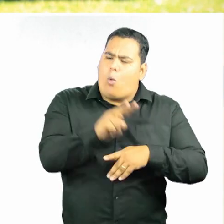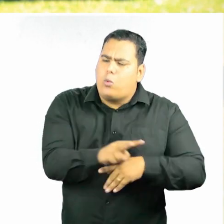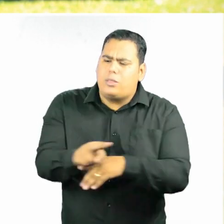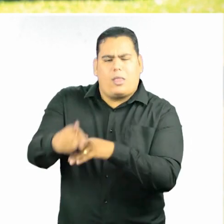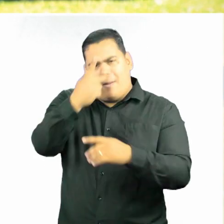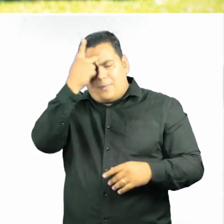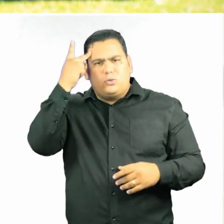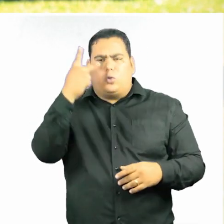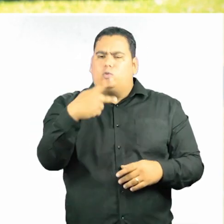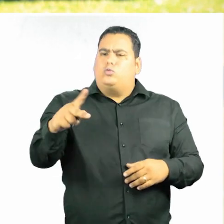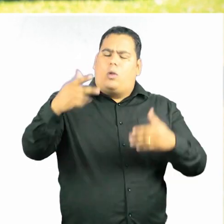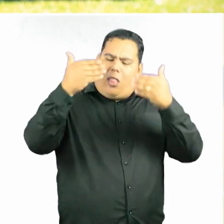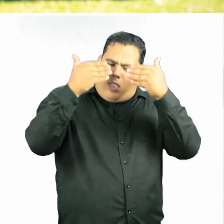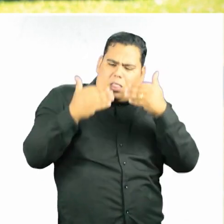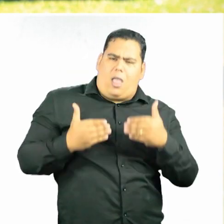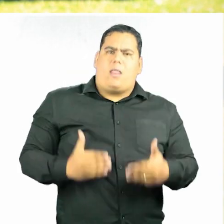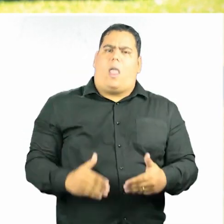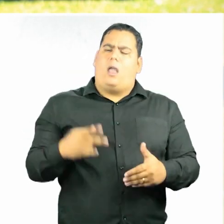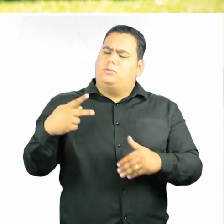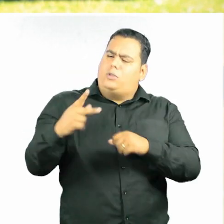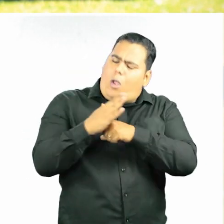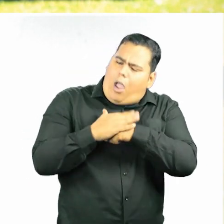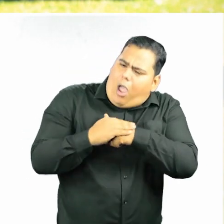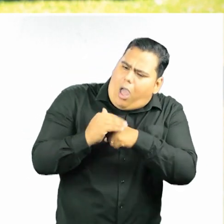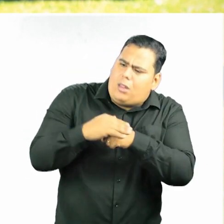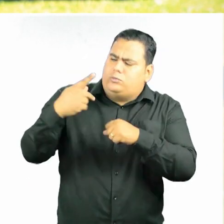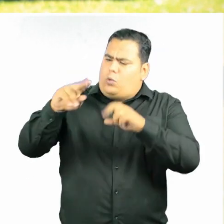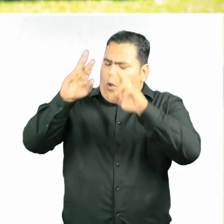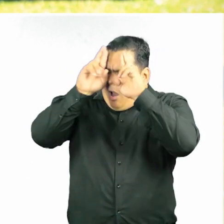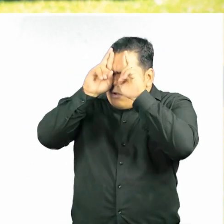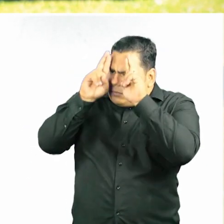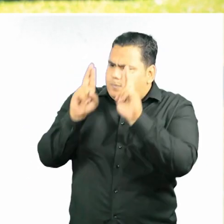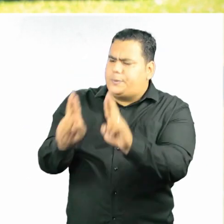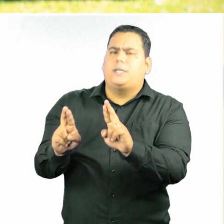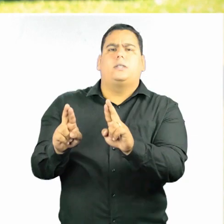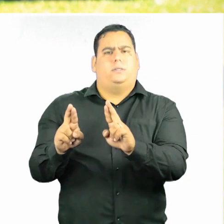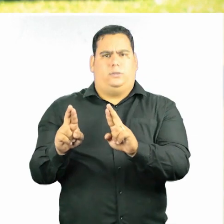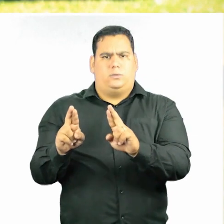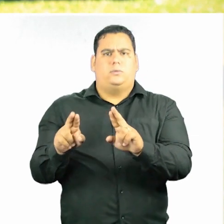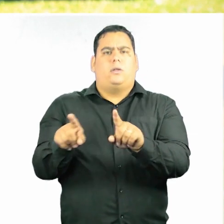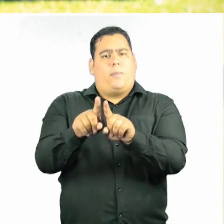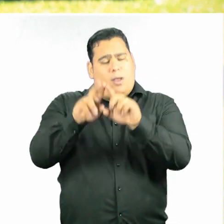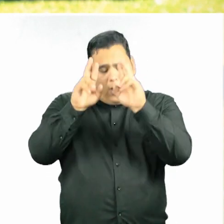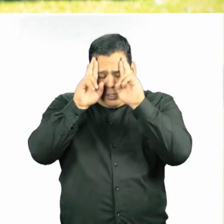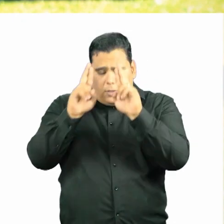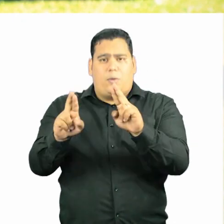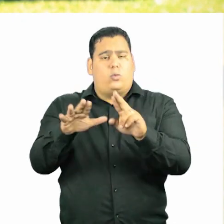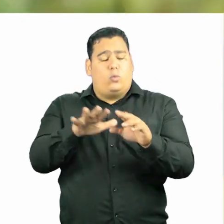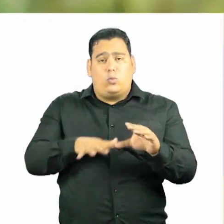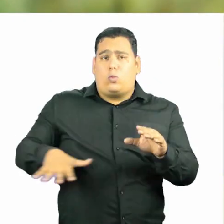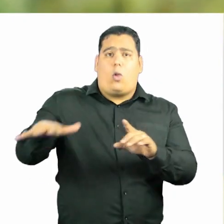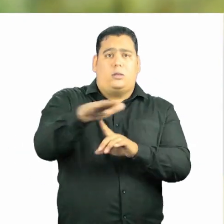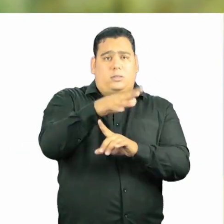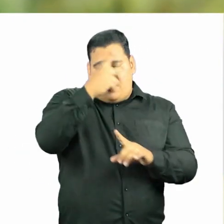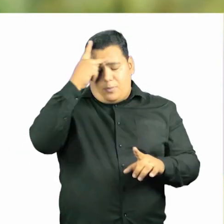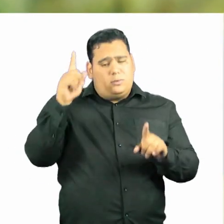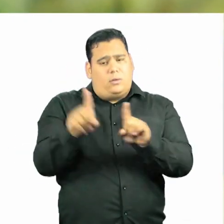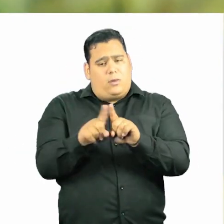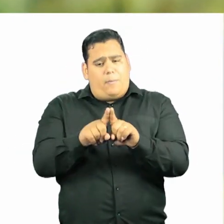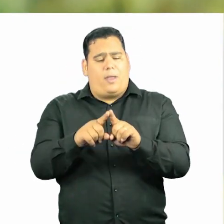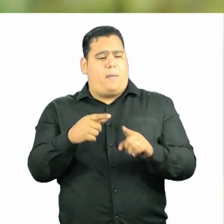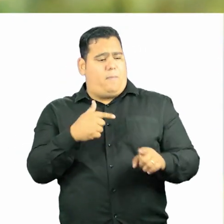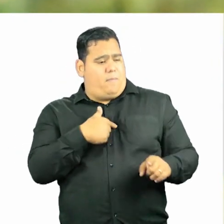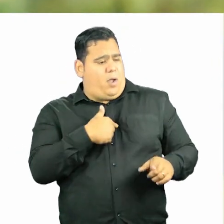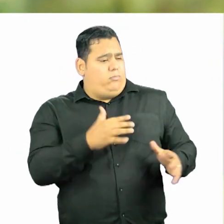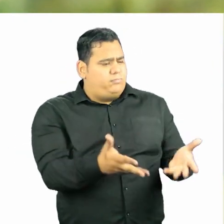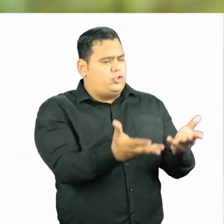na sua integridade, no seu carinho, no seu respeito, né? Respeito muito todas as pessoas e incentivo meus filhos,